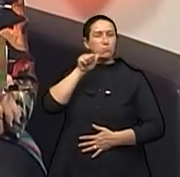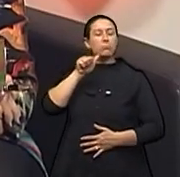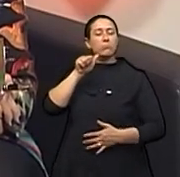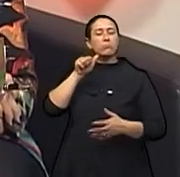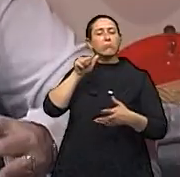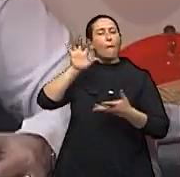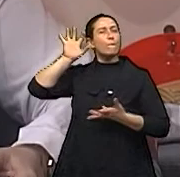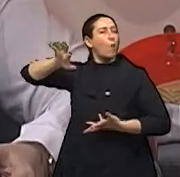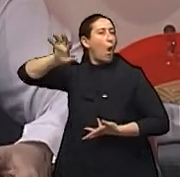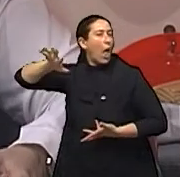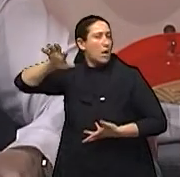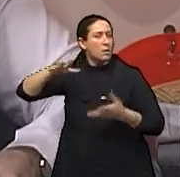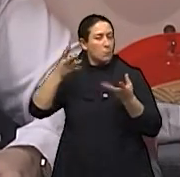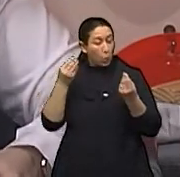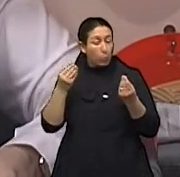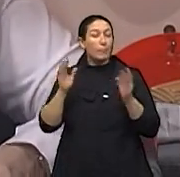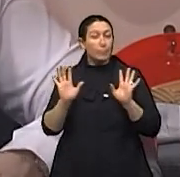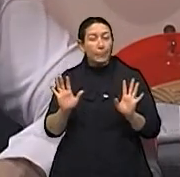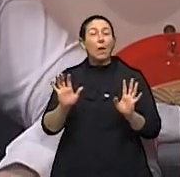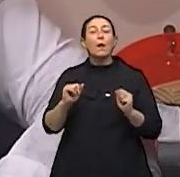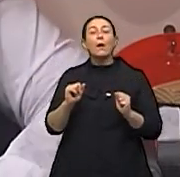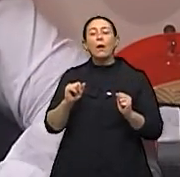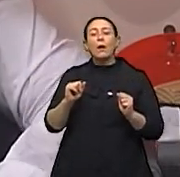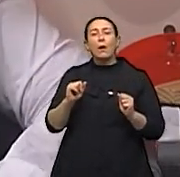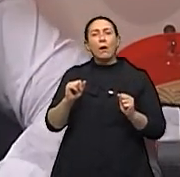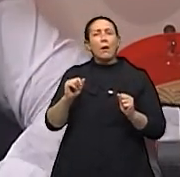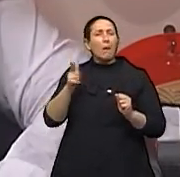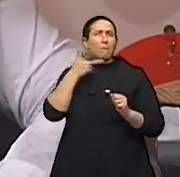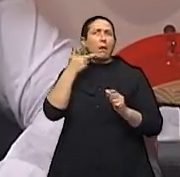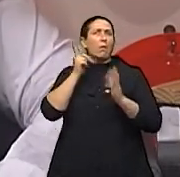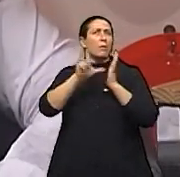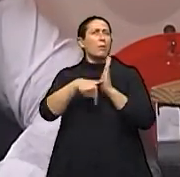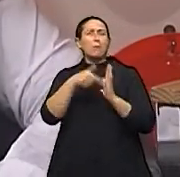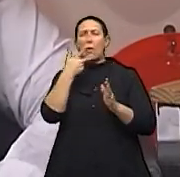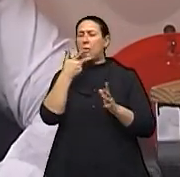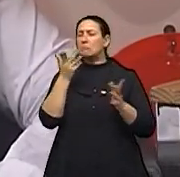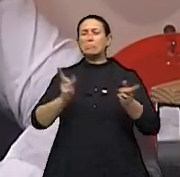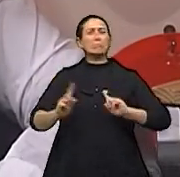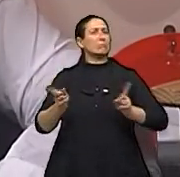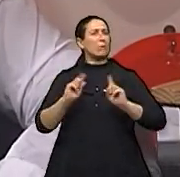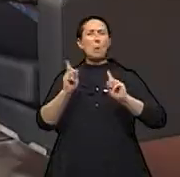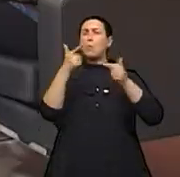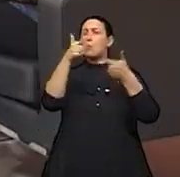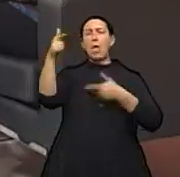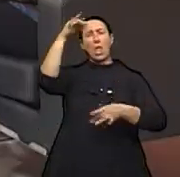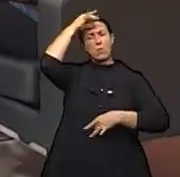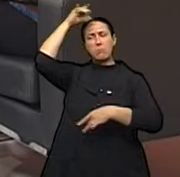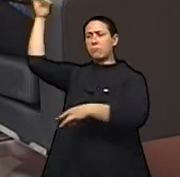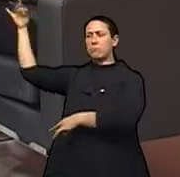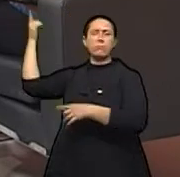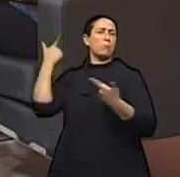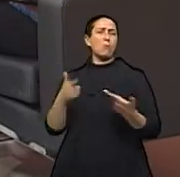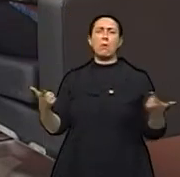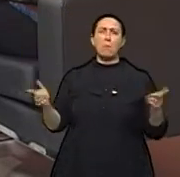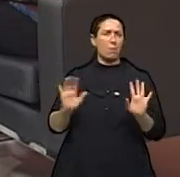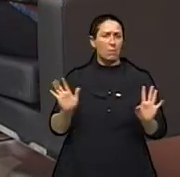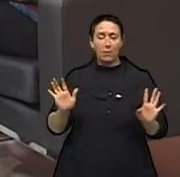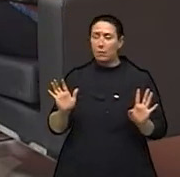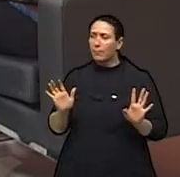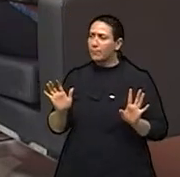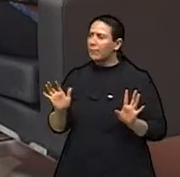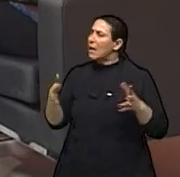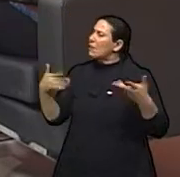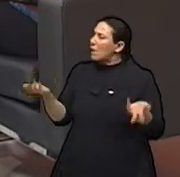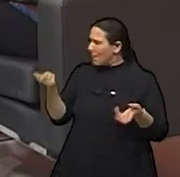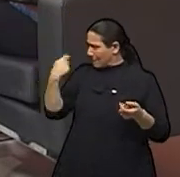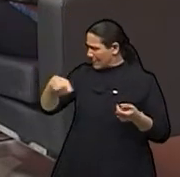ficou decretado que não existia reencarnação. E para fazer essa terapia, eu tenho que acreditar na reencarnação? Eu tenho que ser